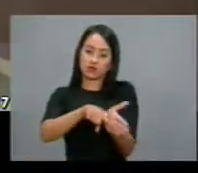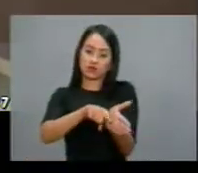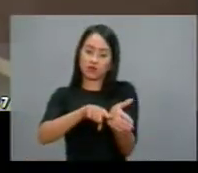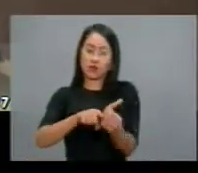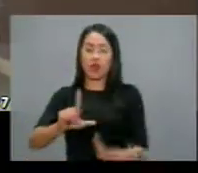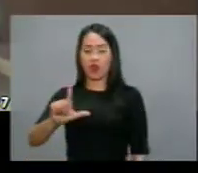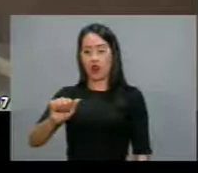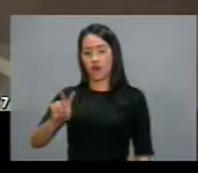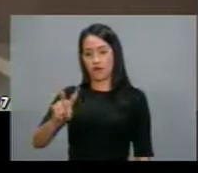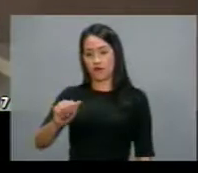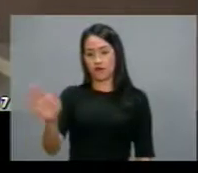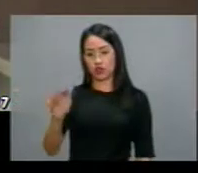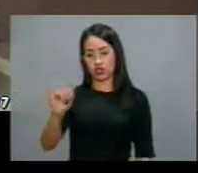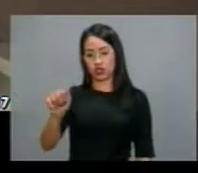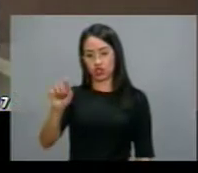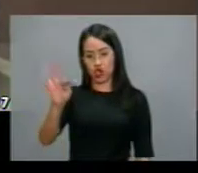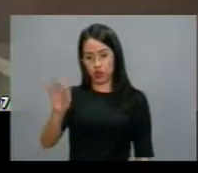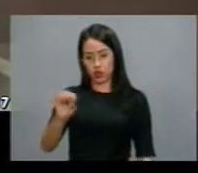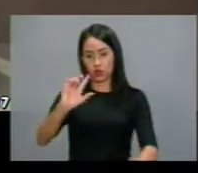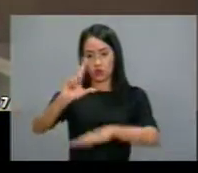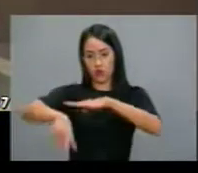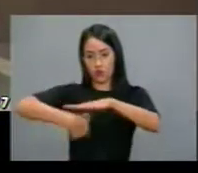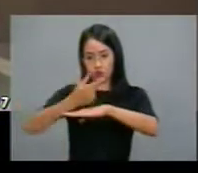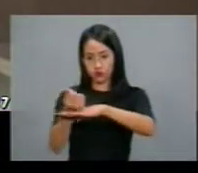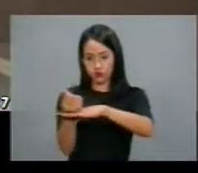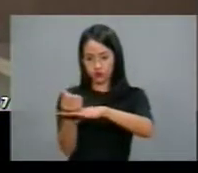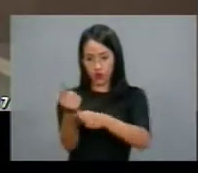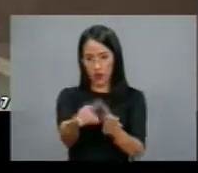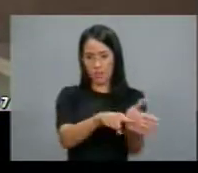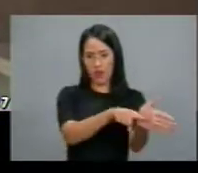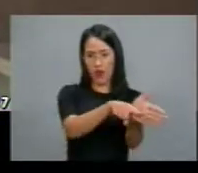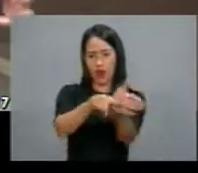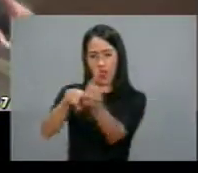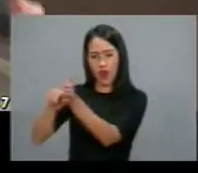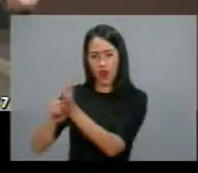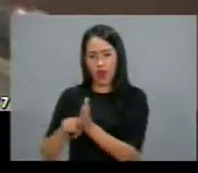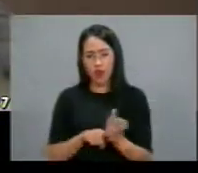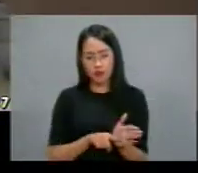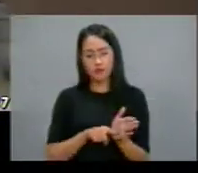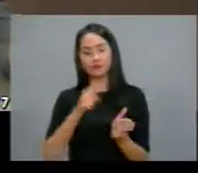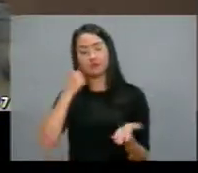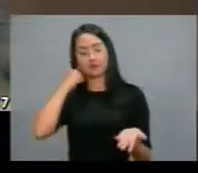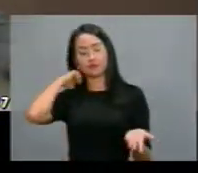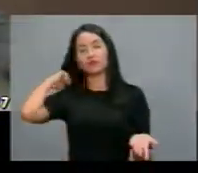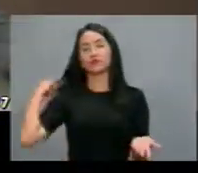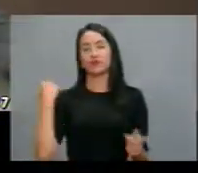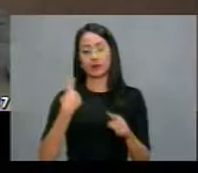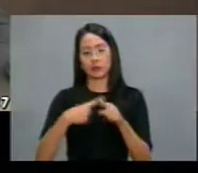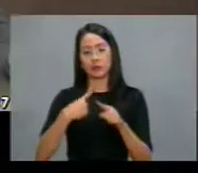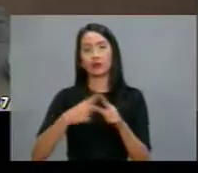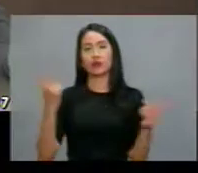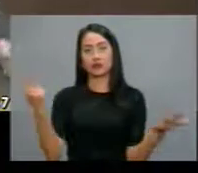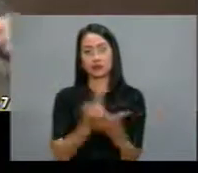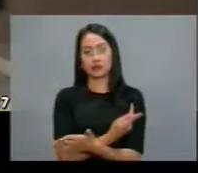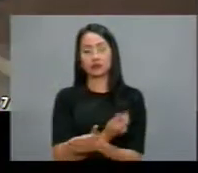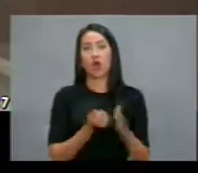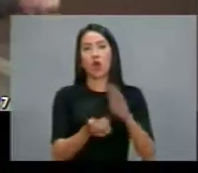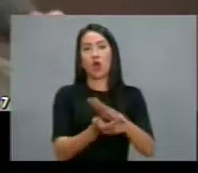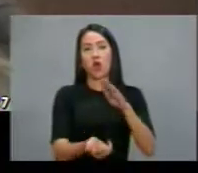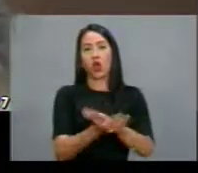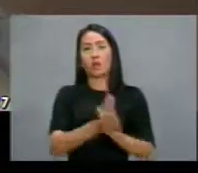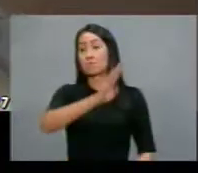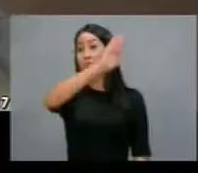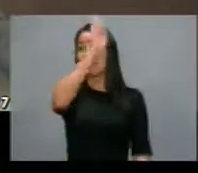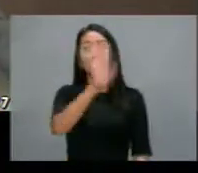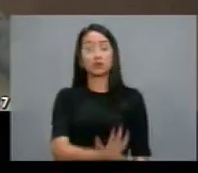sucessivos escândalos, envolvendo essa plutocracia nacional. Nós não